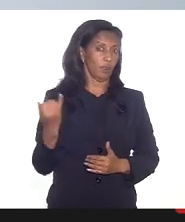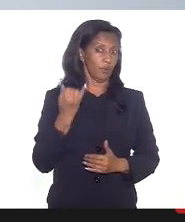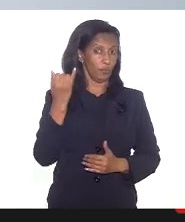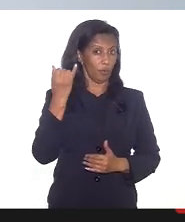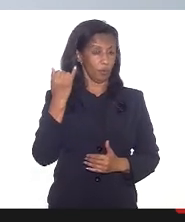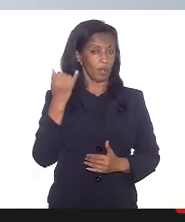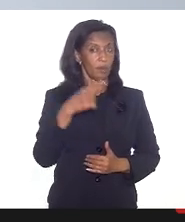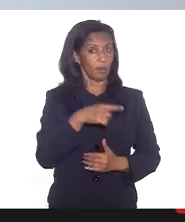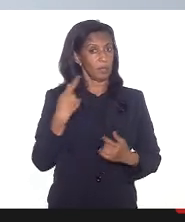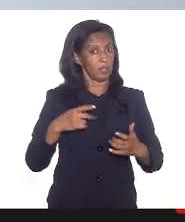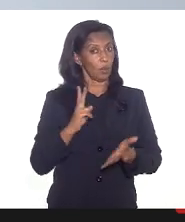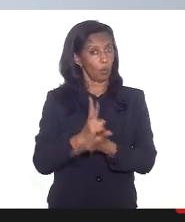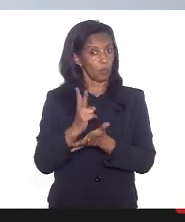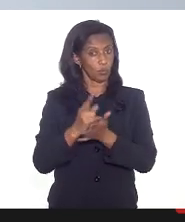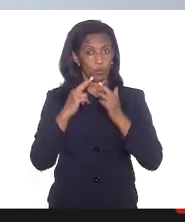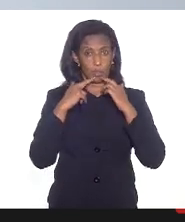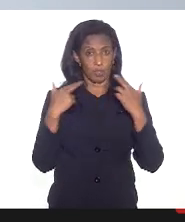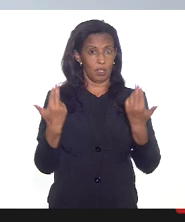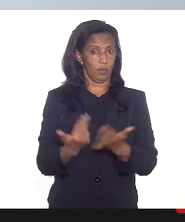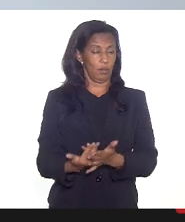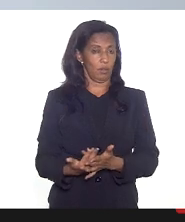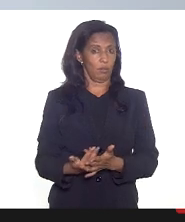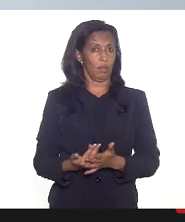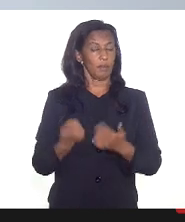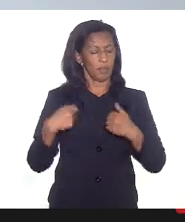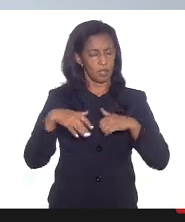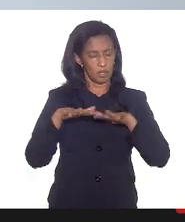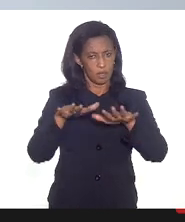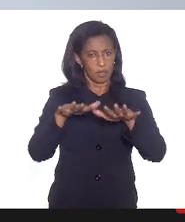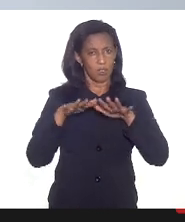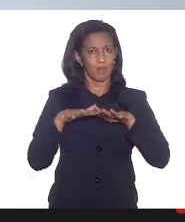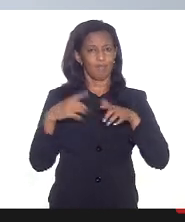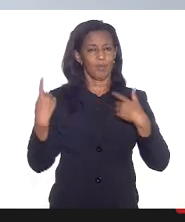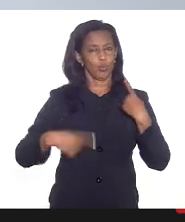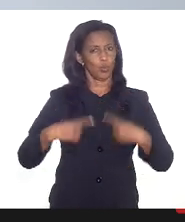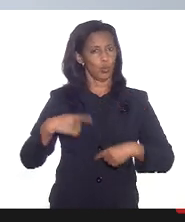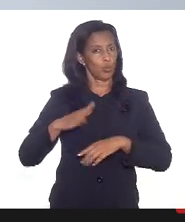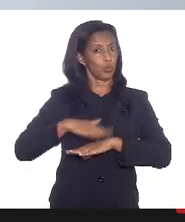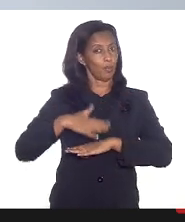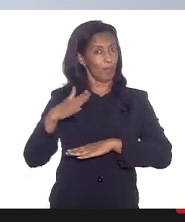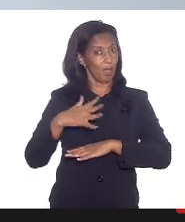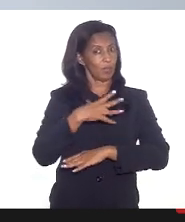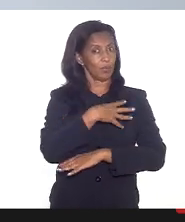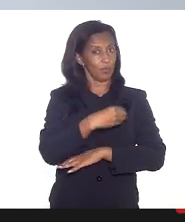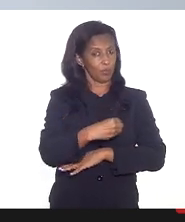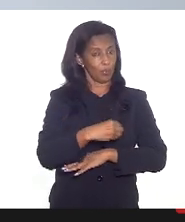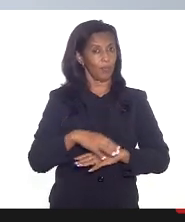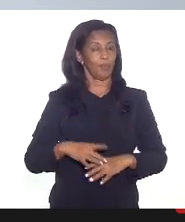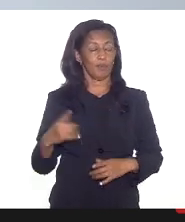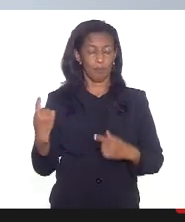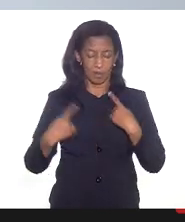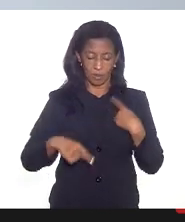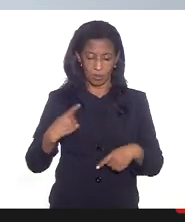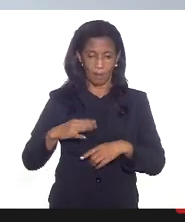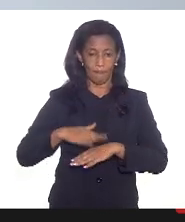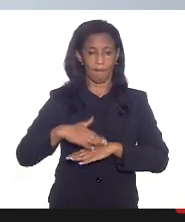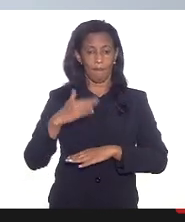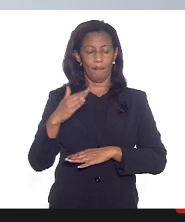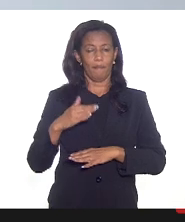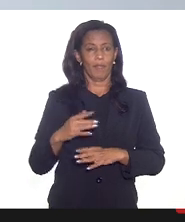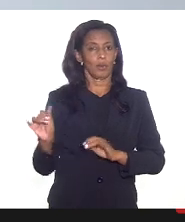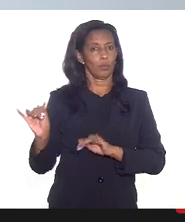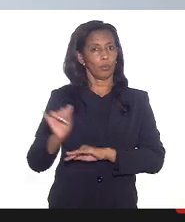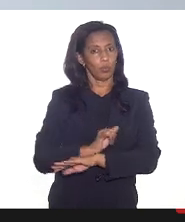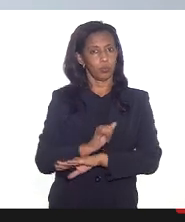continuar eu acho que a gente precisa continuar essa audiência a gente precisa discutir mais sobre as lactantes a gente precisa discutir mais sobre